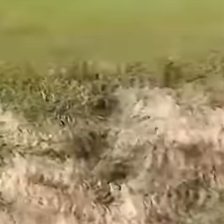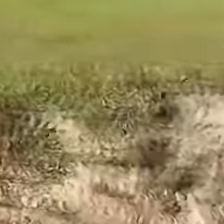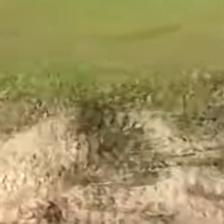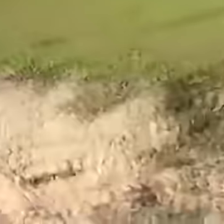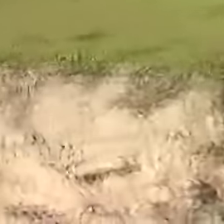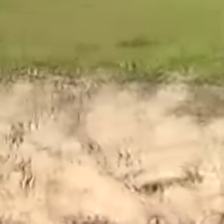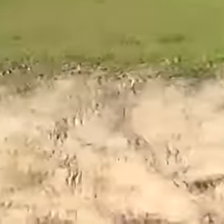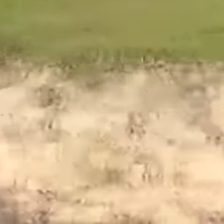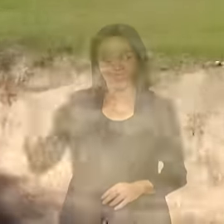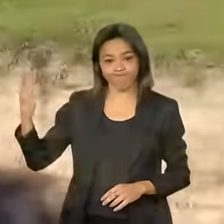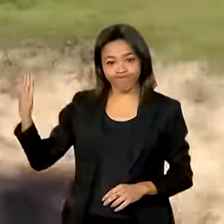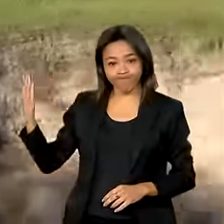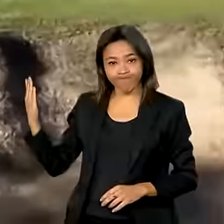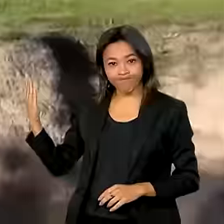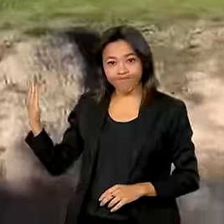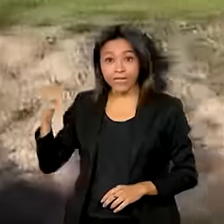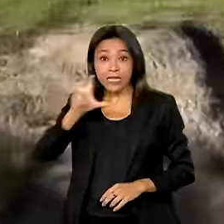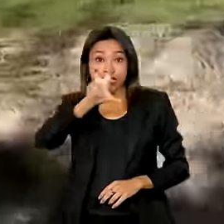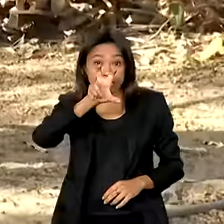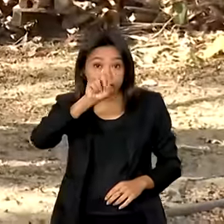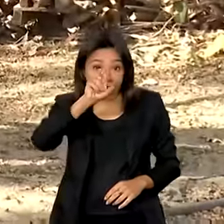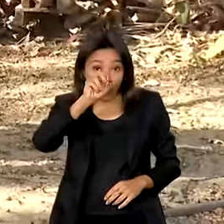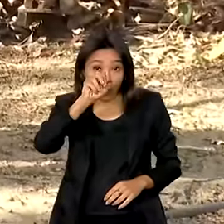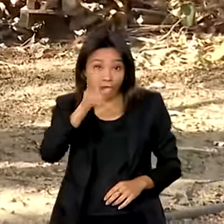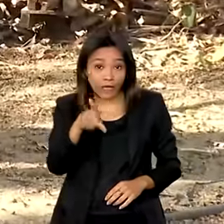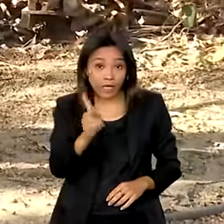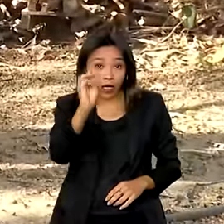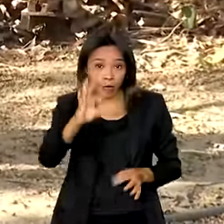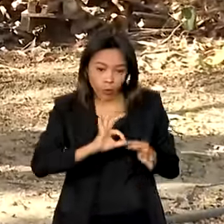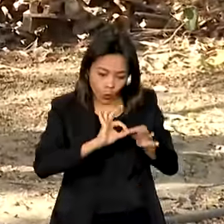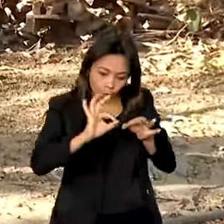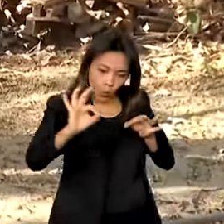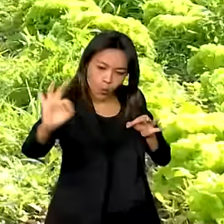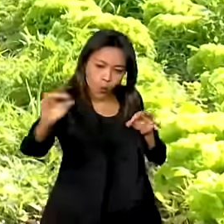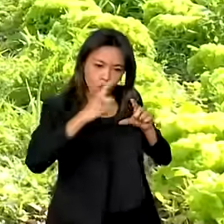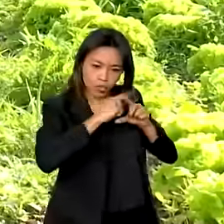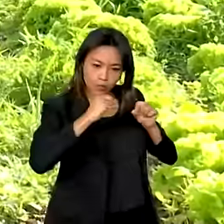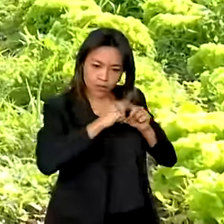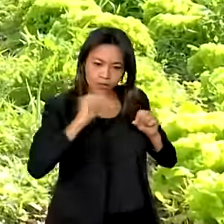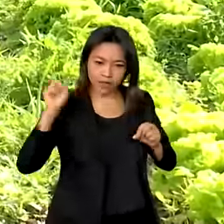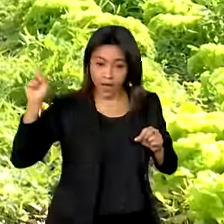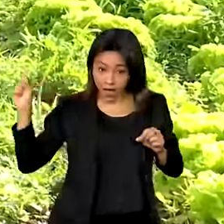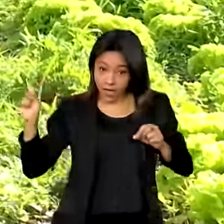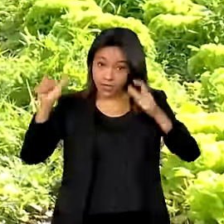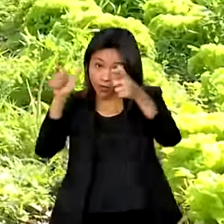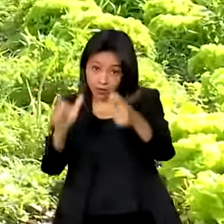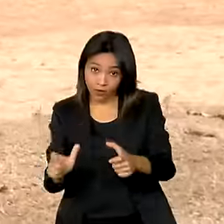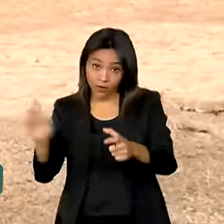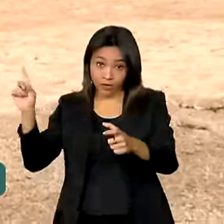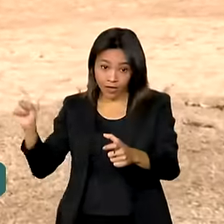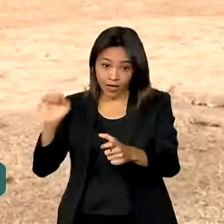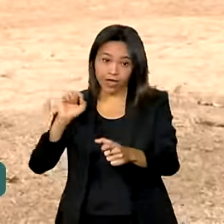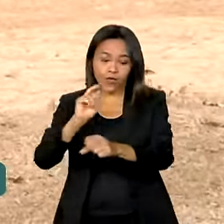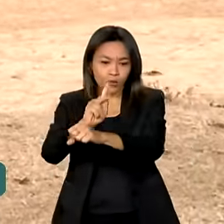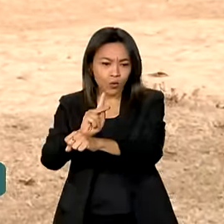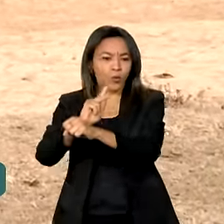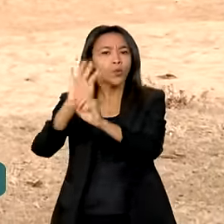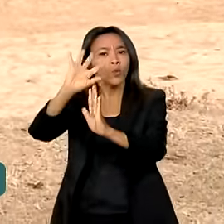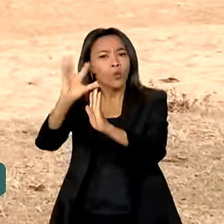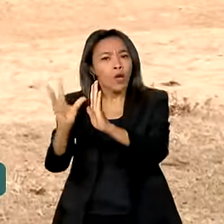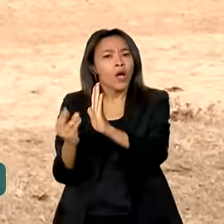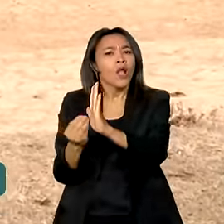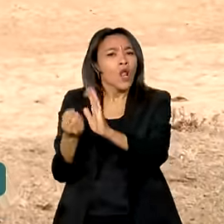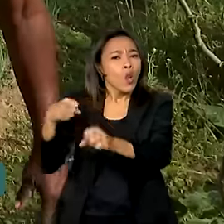Há cerca de 50 quilômetros de Brasília, a comunidade do Quilombo do Mesquita luta pela preservação das